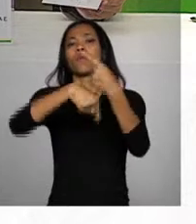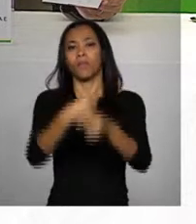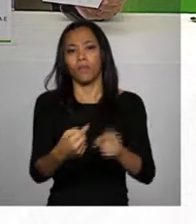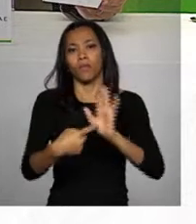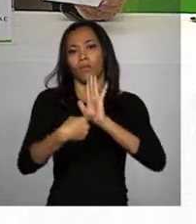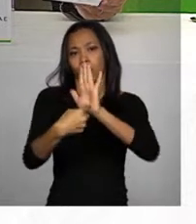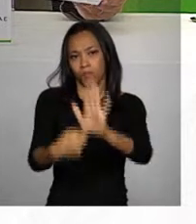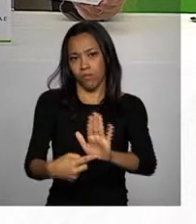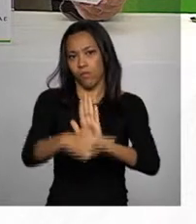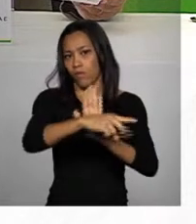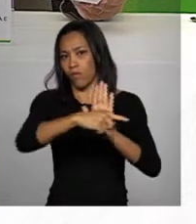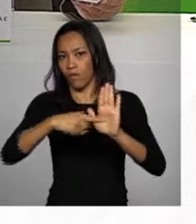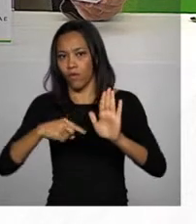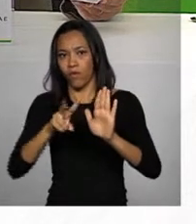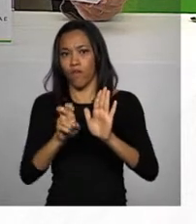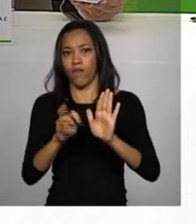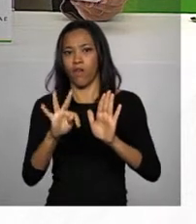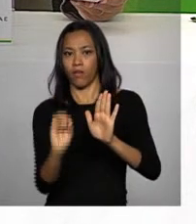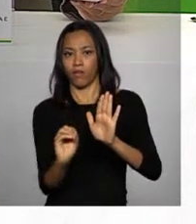também tenho...